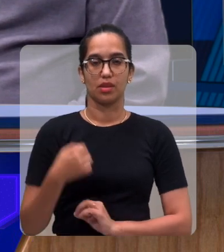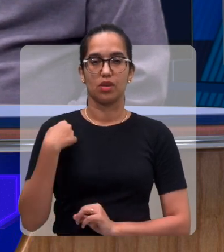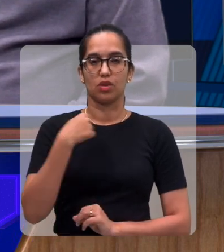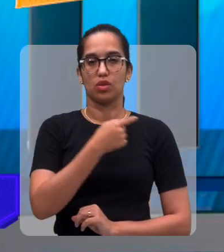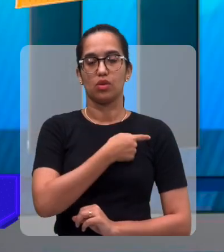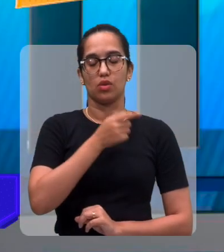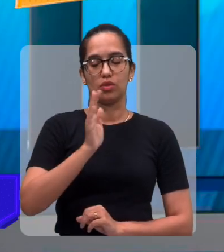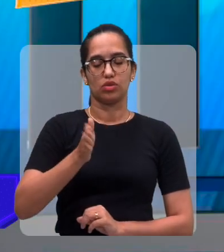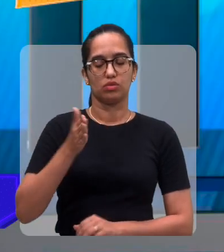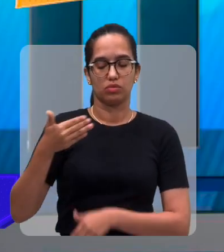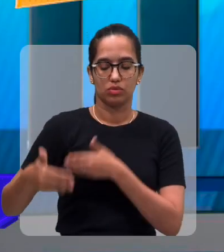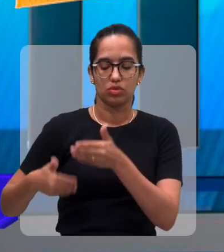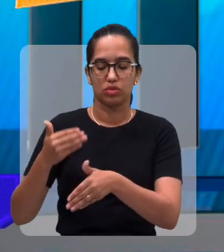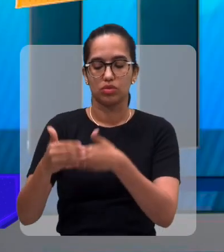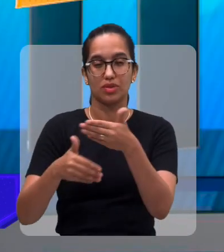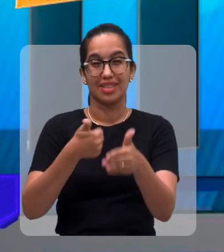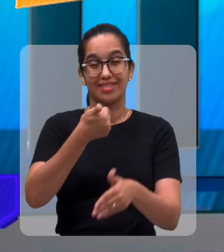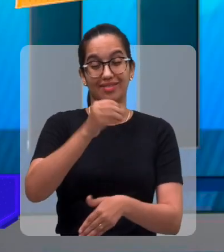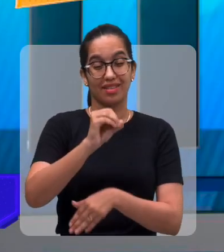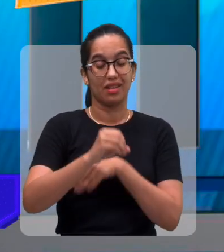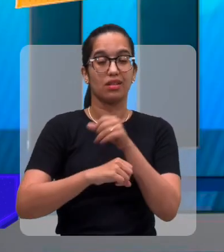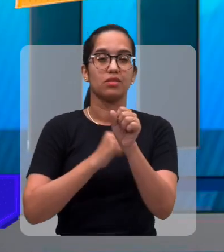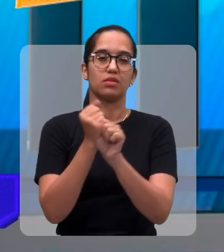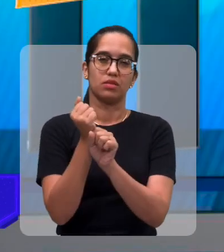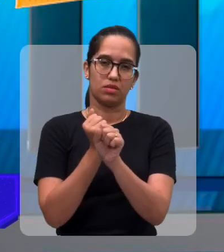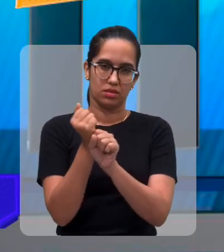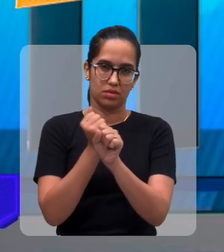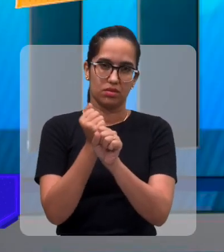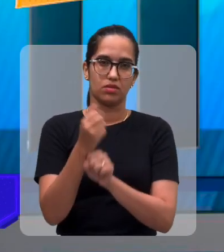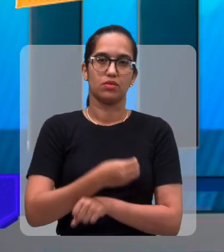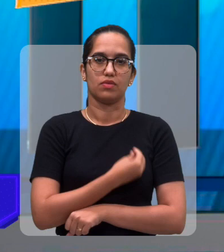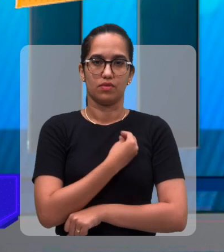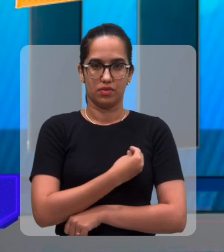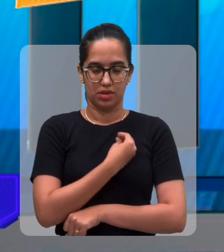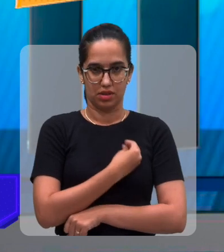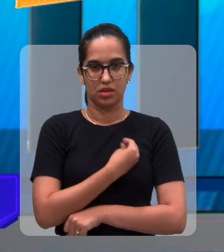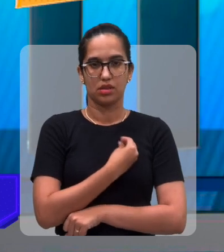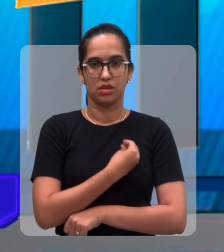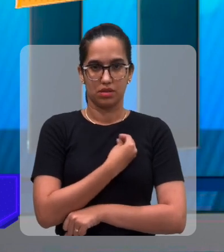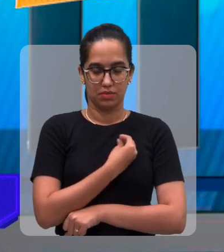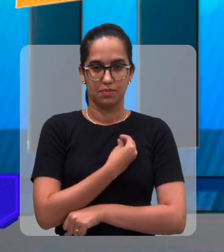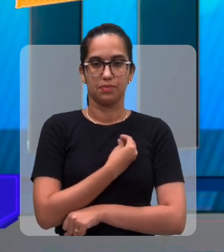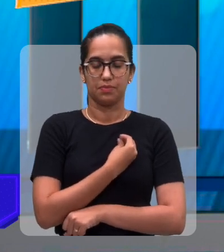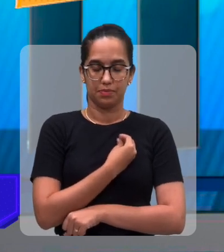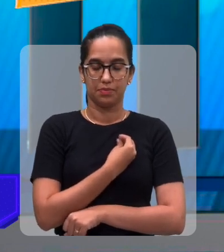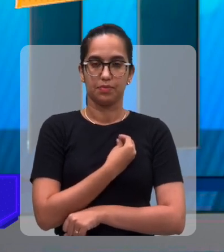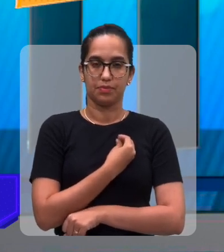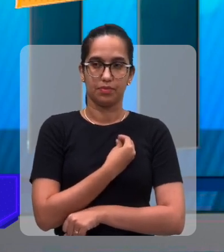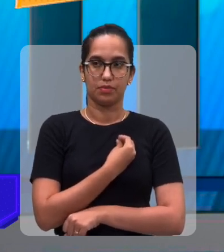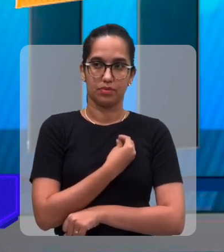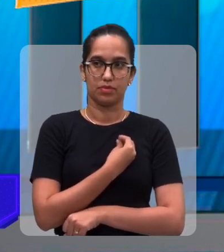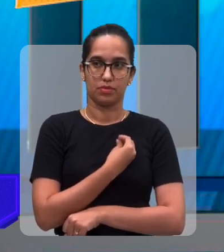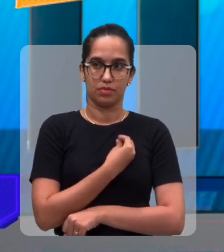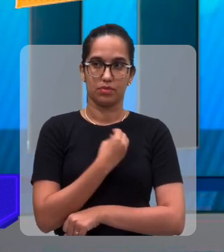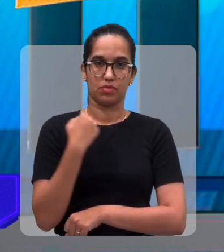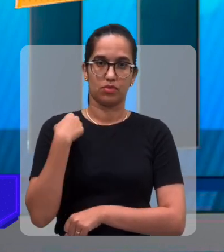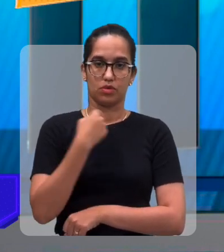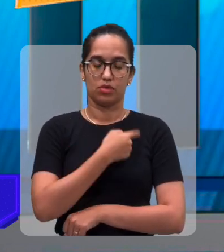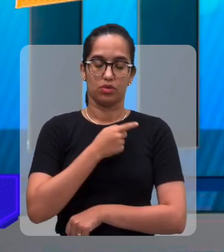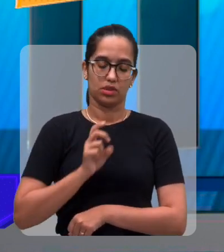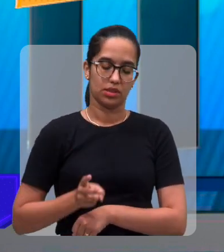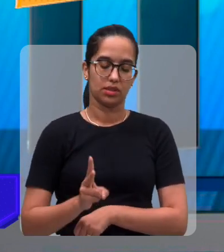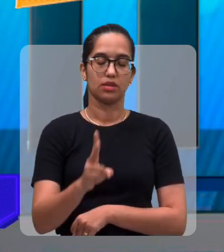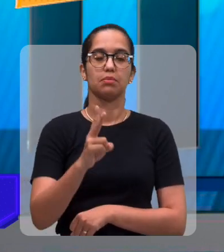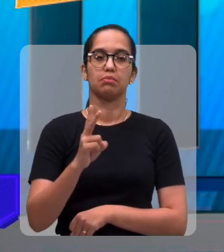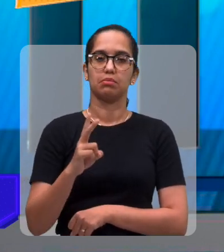longo desse tempo, Chico, são mais de 10 anos de existência, mais de uma década, a gente tem se